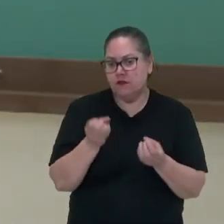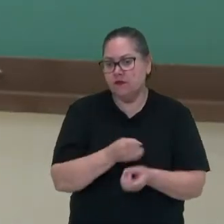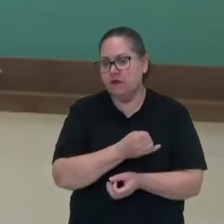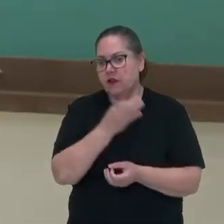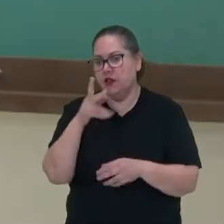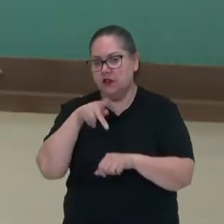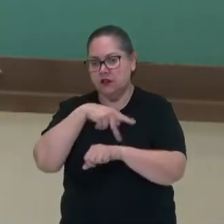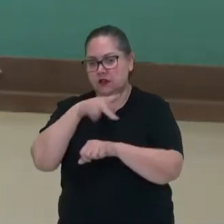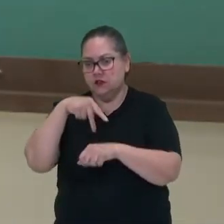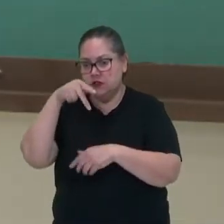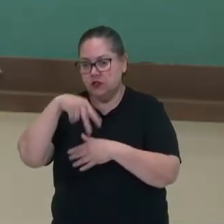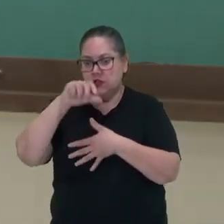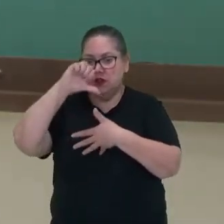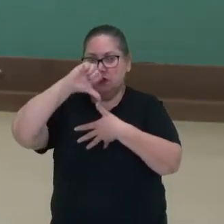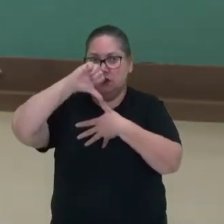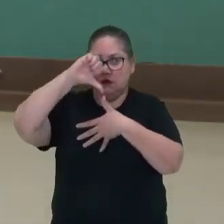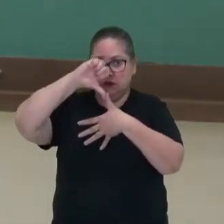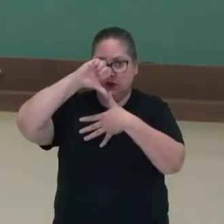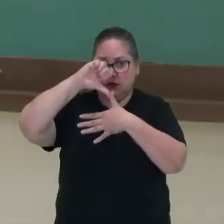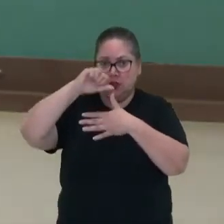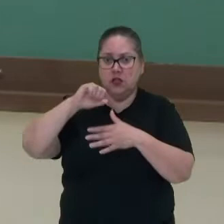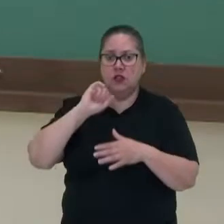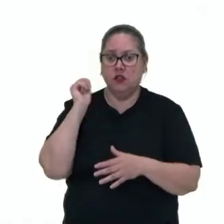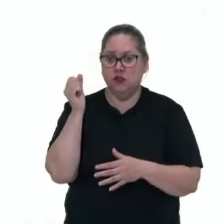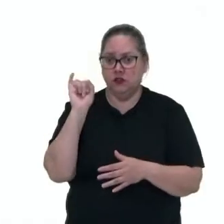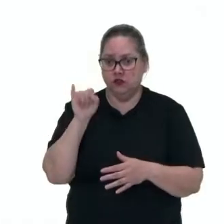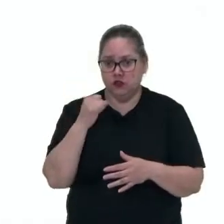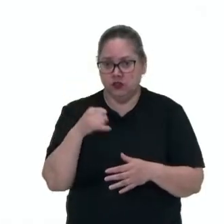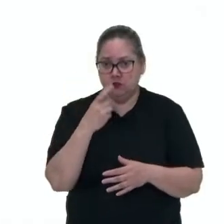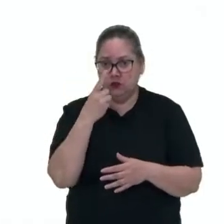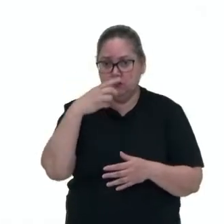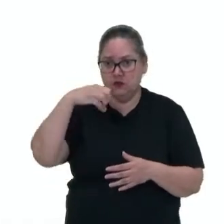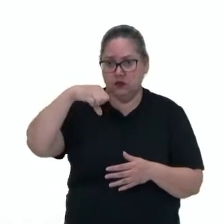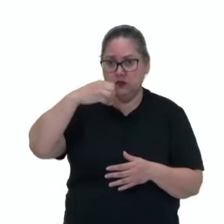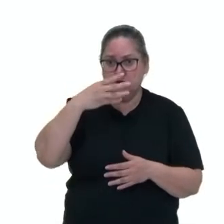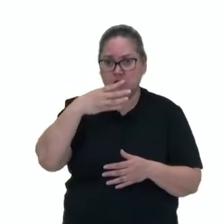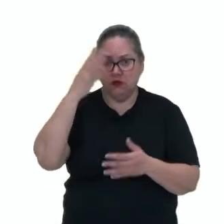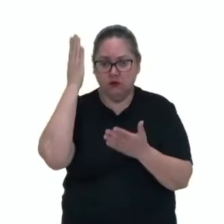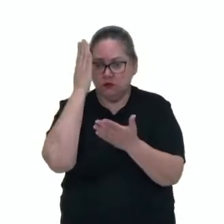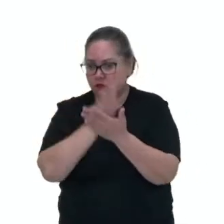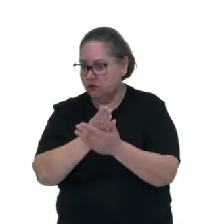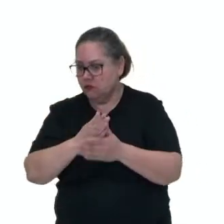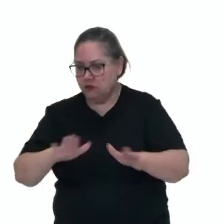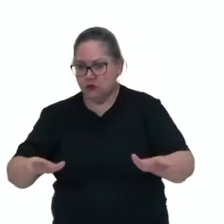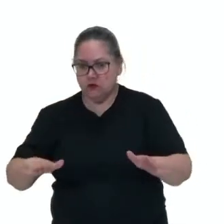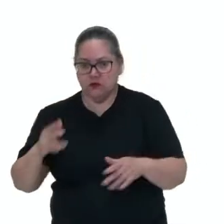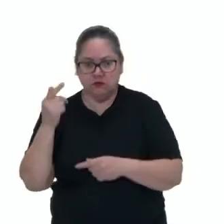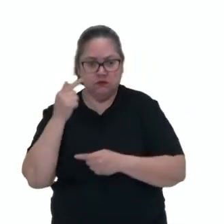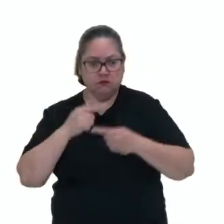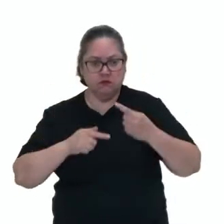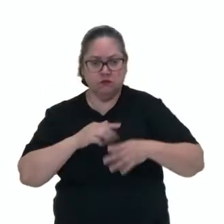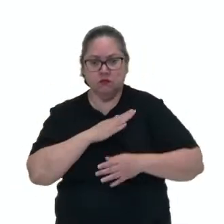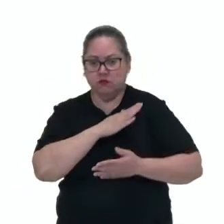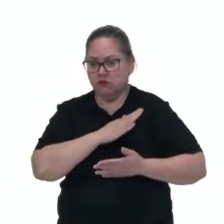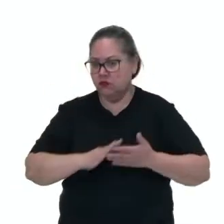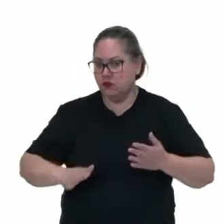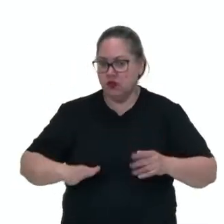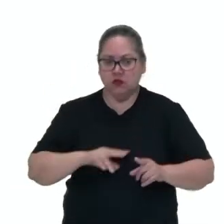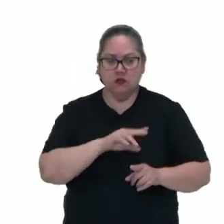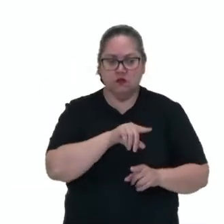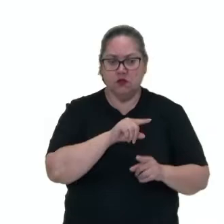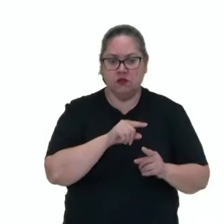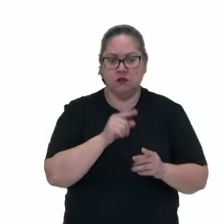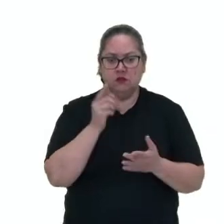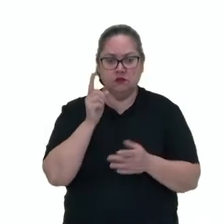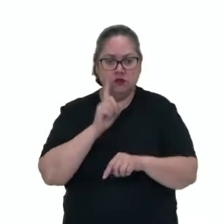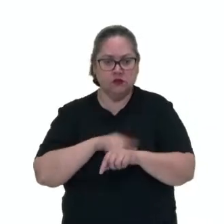aqui na América. Em janeiro de 1942, o Brasil vai romper relações diplomáticas com o eixo e,